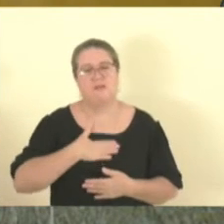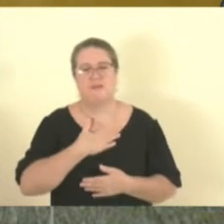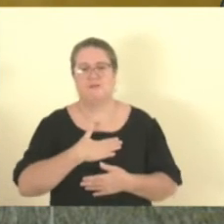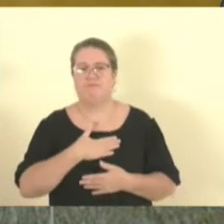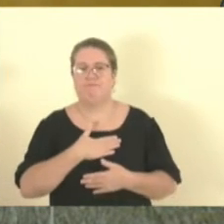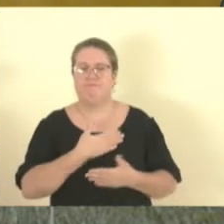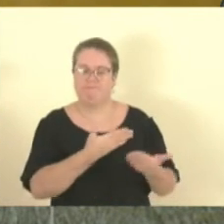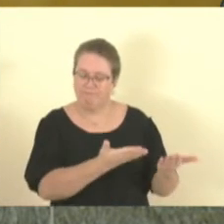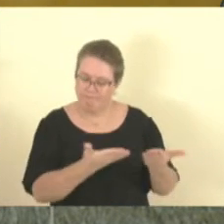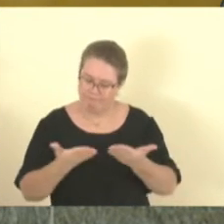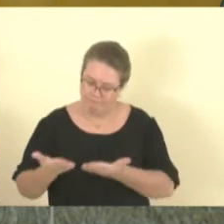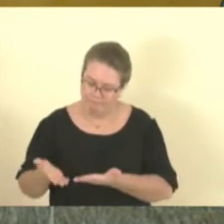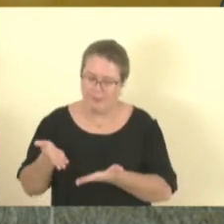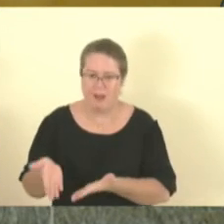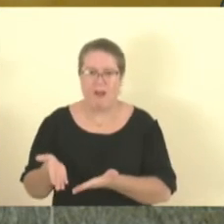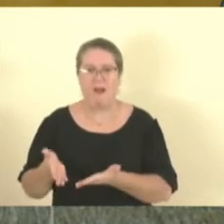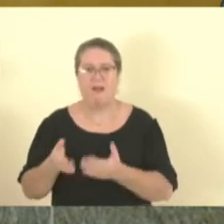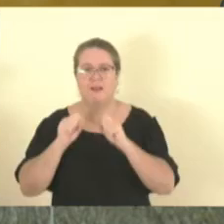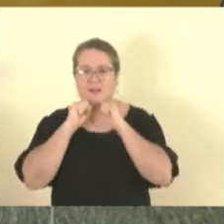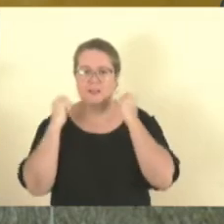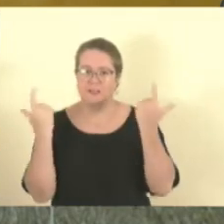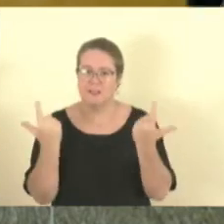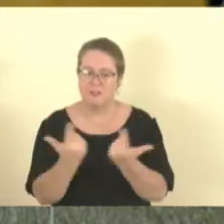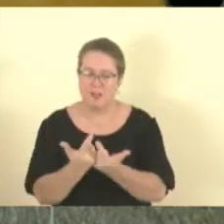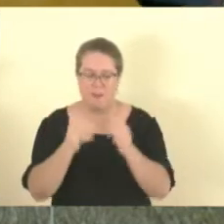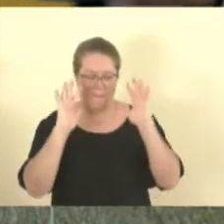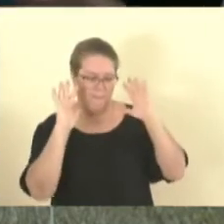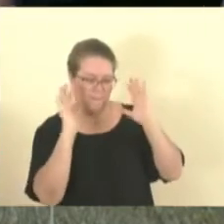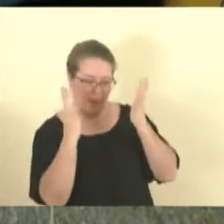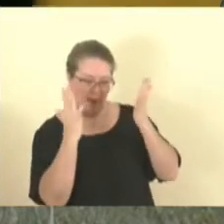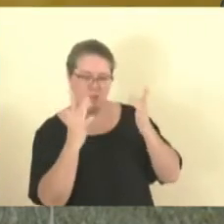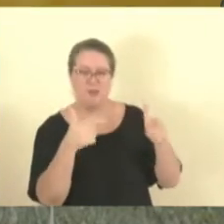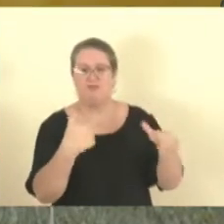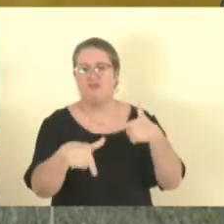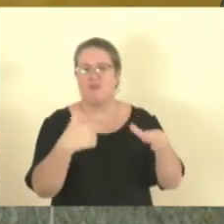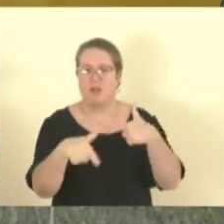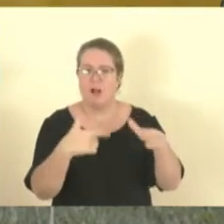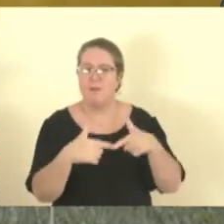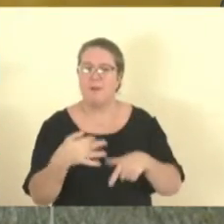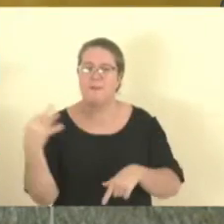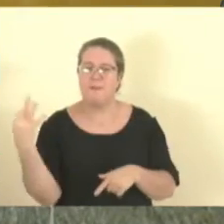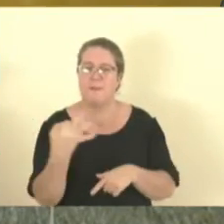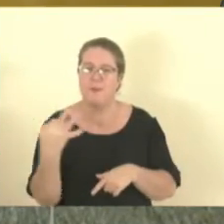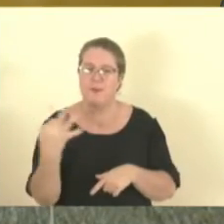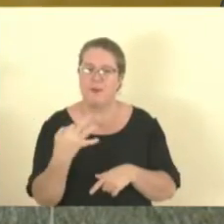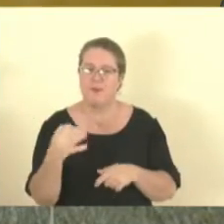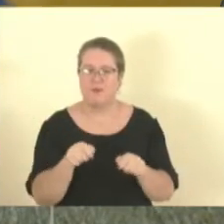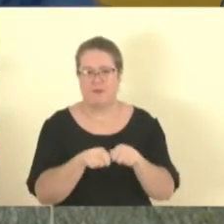recebê-la aqui na Assembleia Legislativa, e parabéns pelo trabalho que vem sendo realizado.